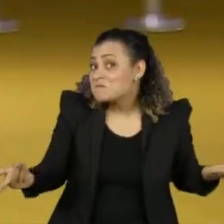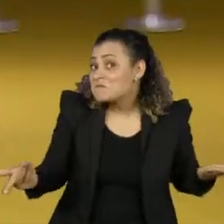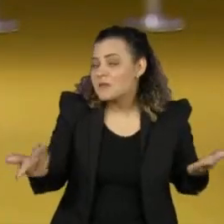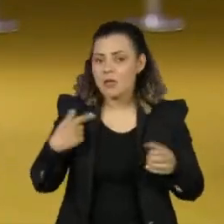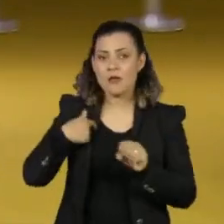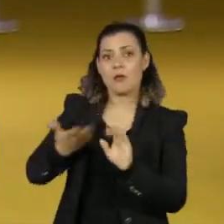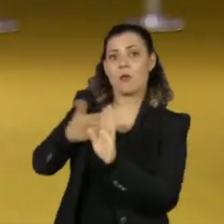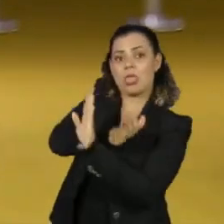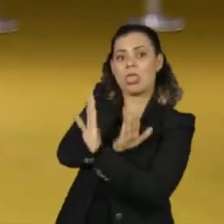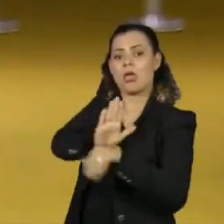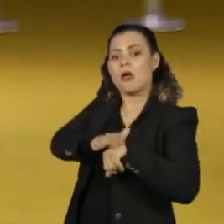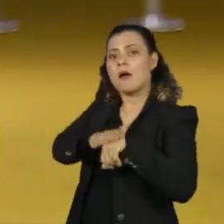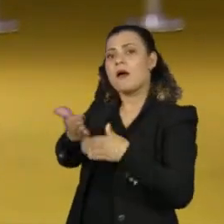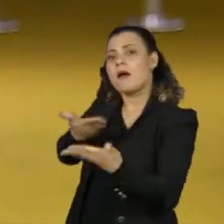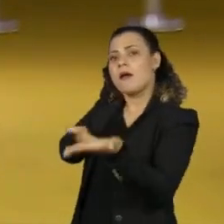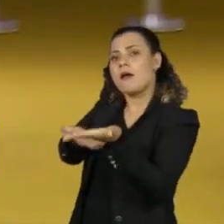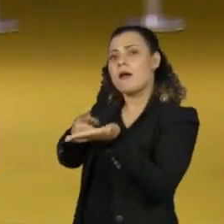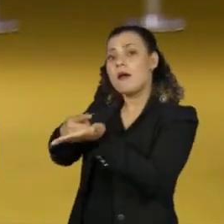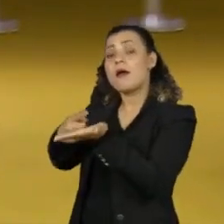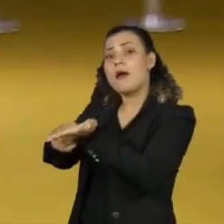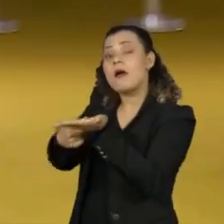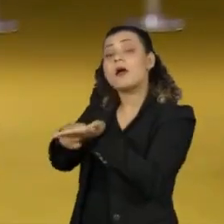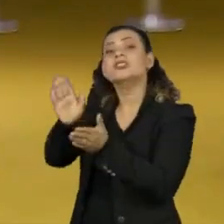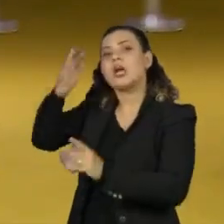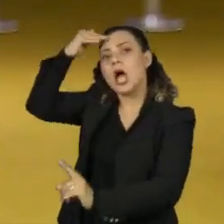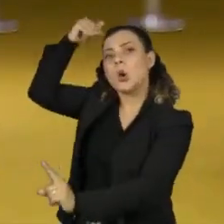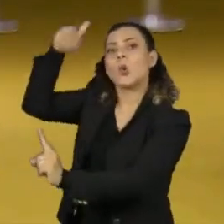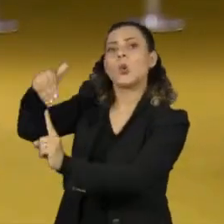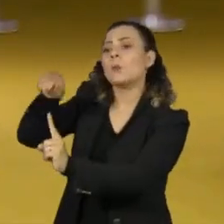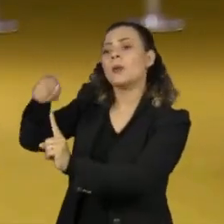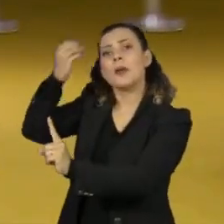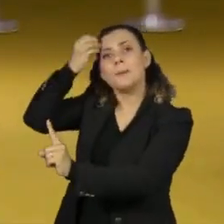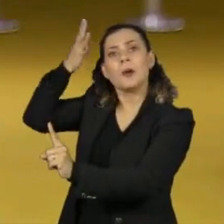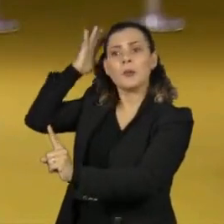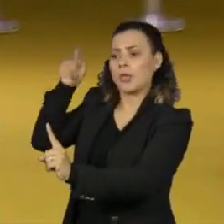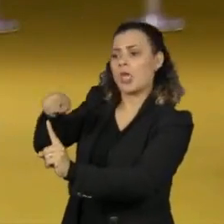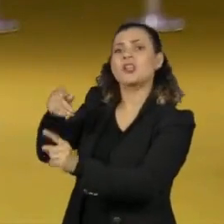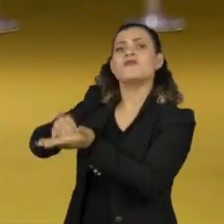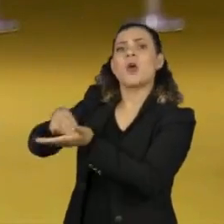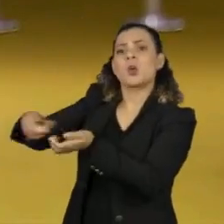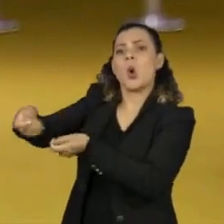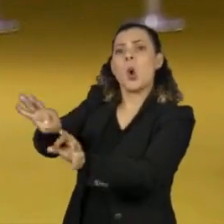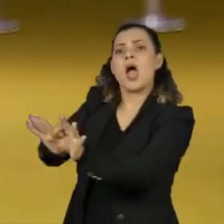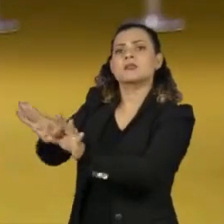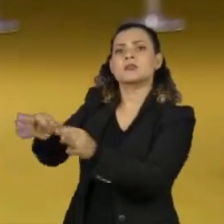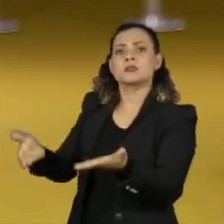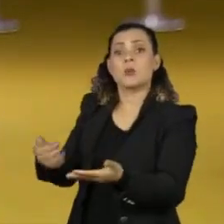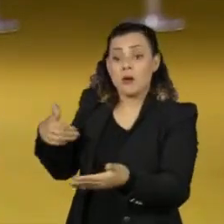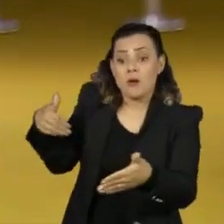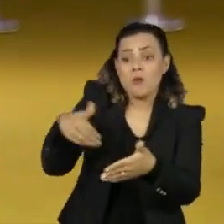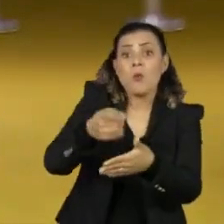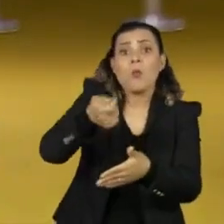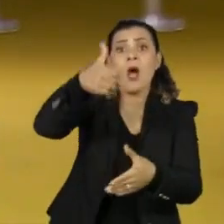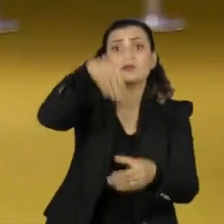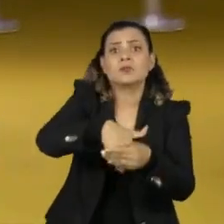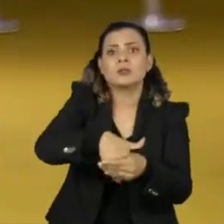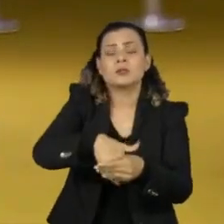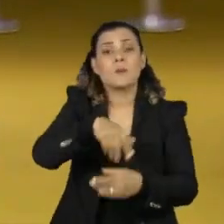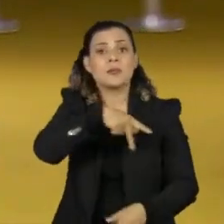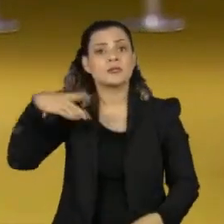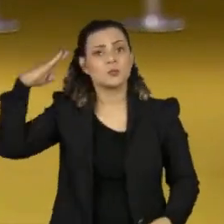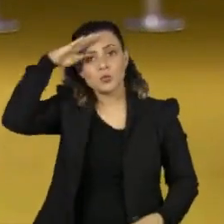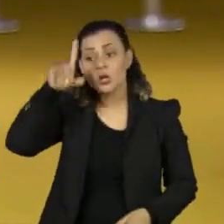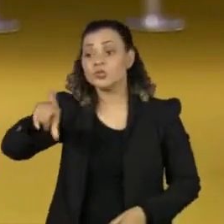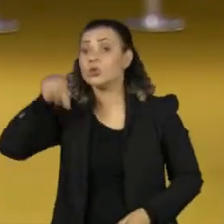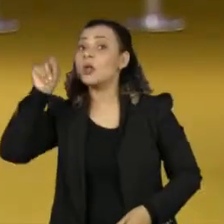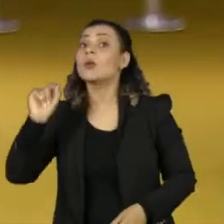eles já culpam o ministro da Economia, Paulo Guedes, pela falta de planejamento. E há dez dias das eleições, Bolsonaro terá que